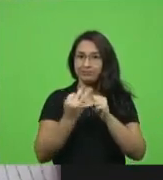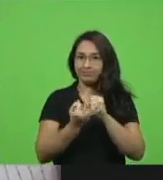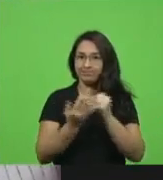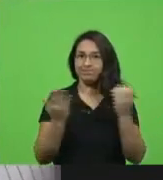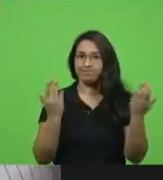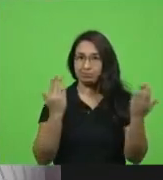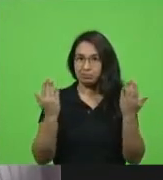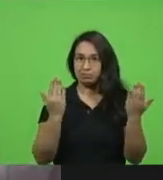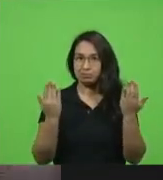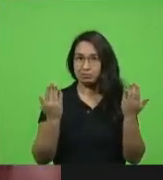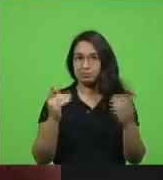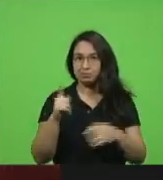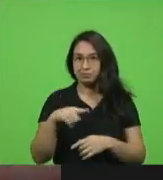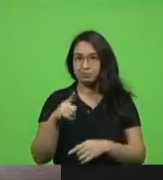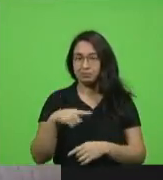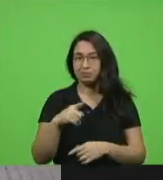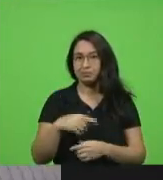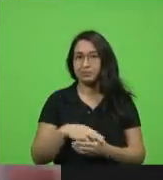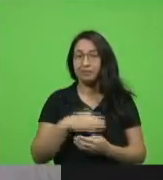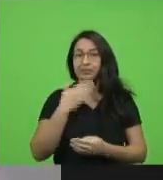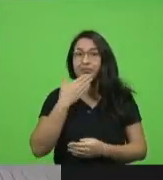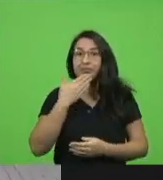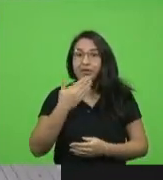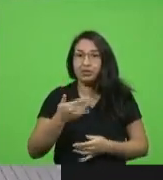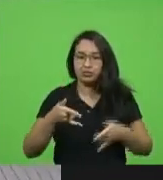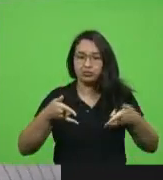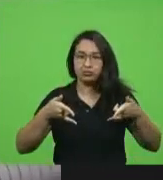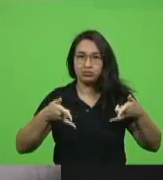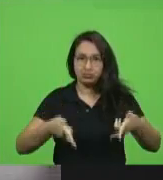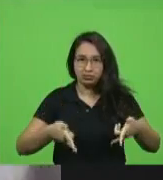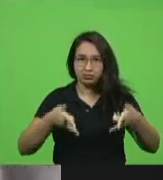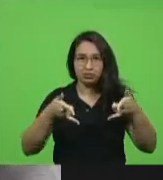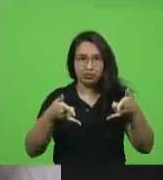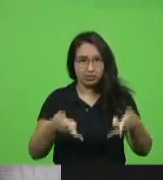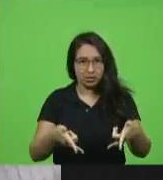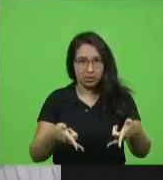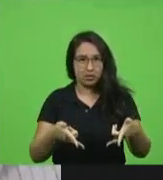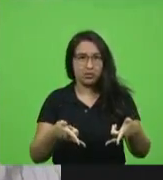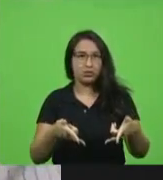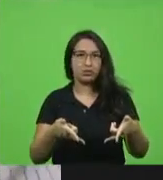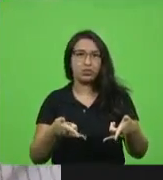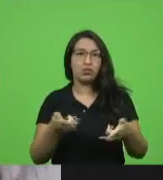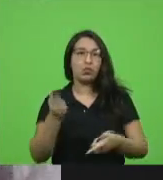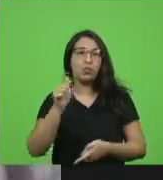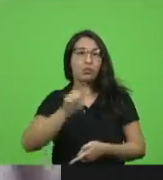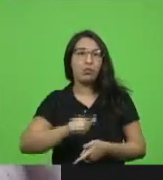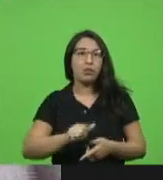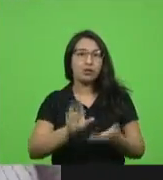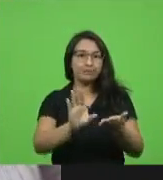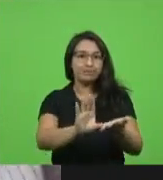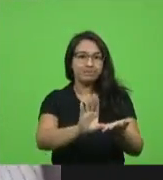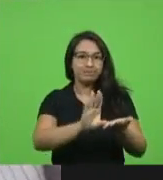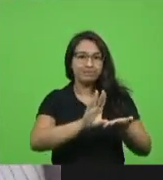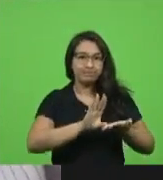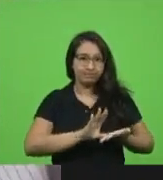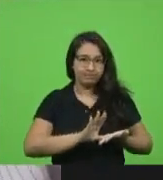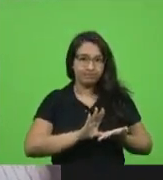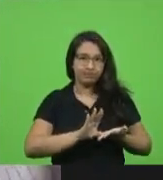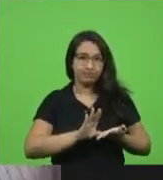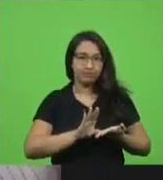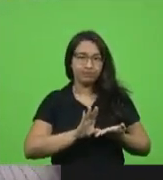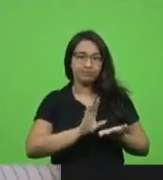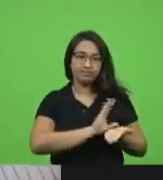nós estamos pedindo leitos de UTI nós estamos pedindo mais recursos para atender os hospitais